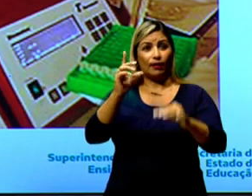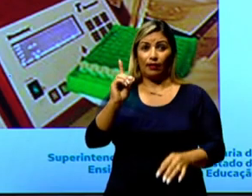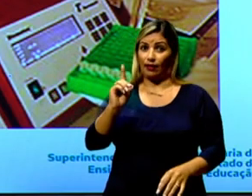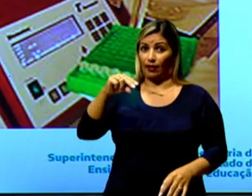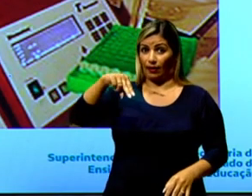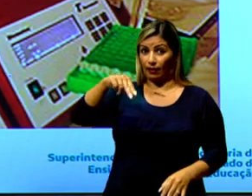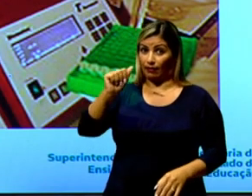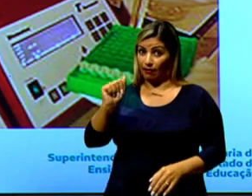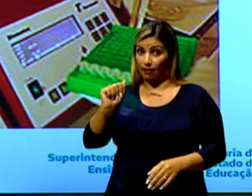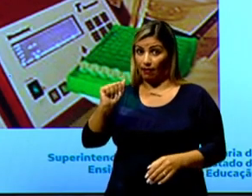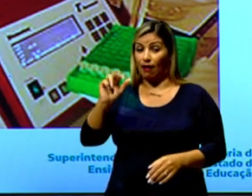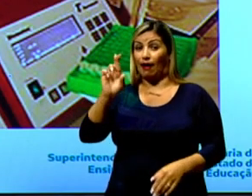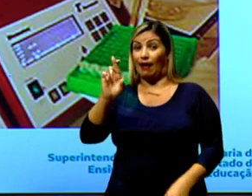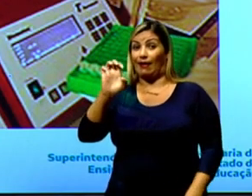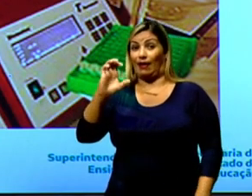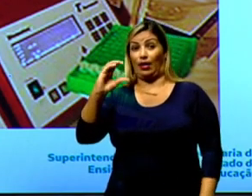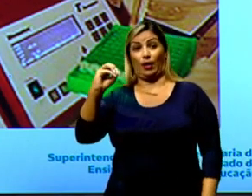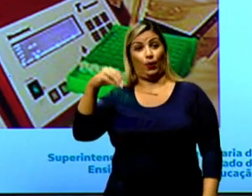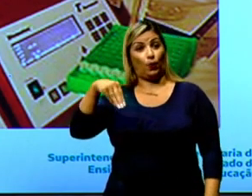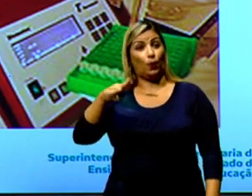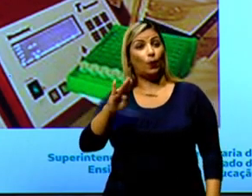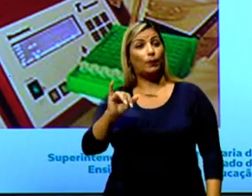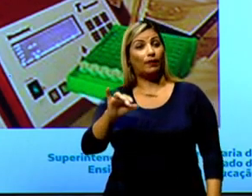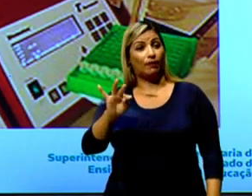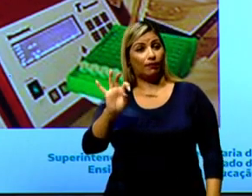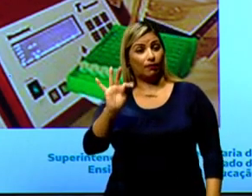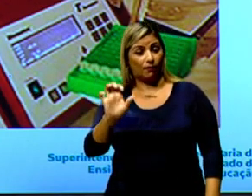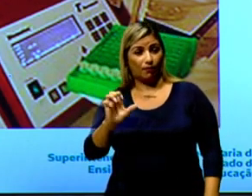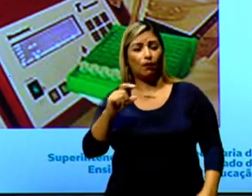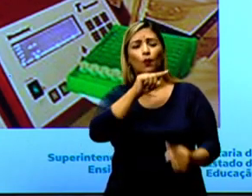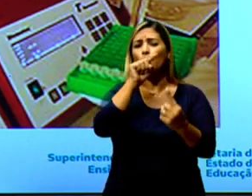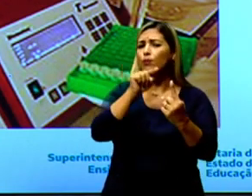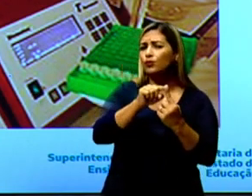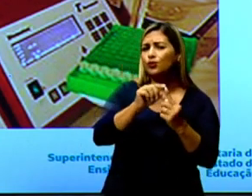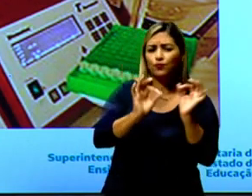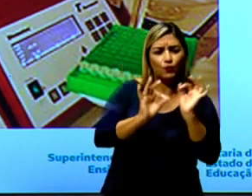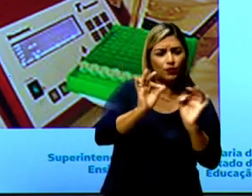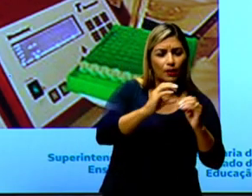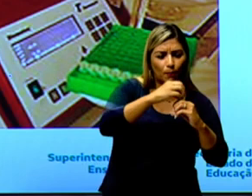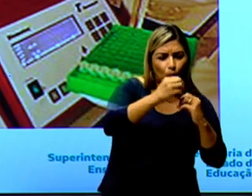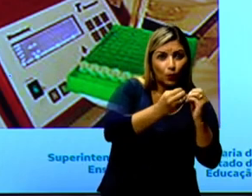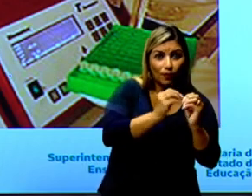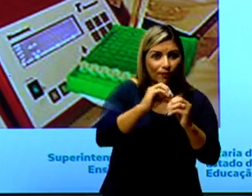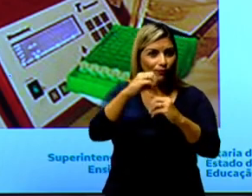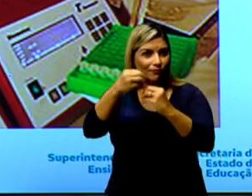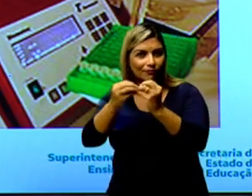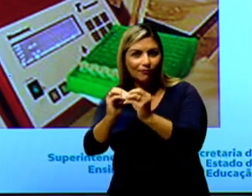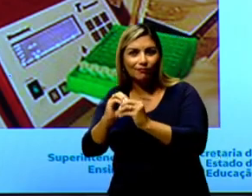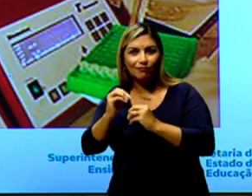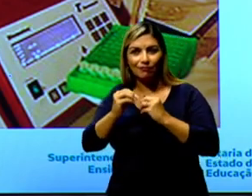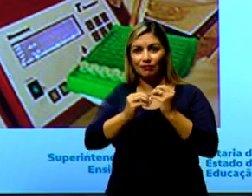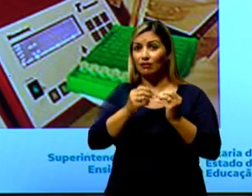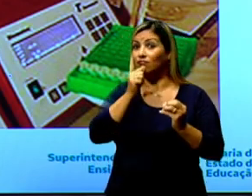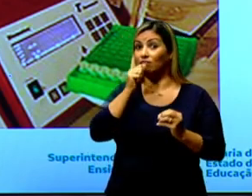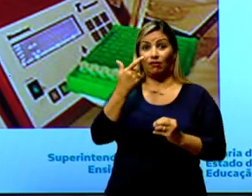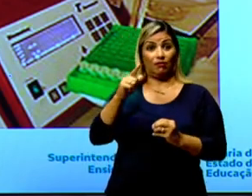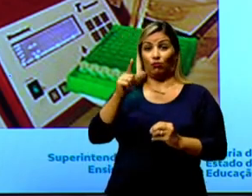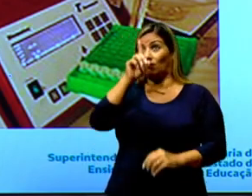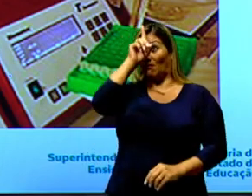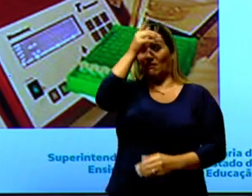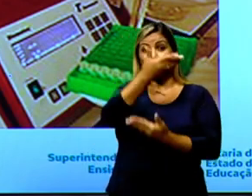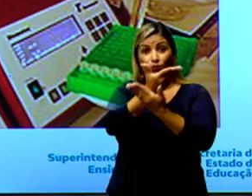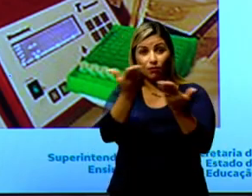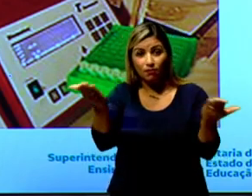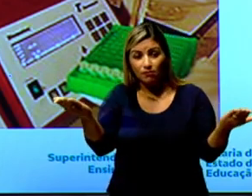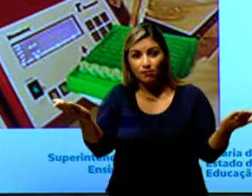recombinante. Que tem como objetivo construir moléculas de DNA que não existem na natureza.